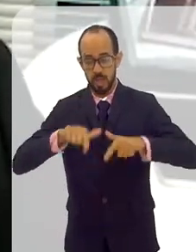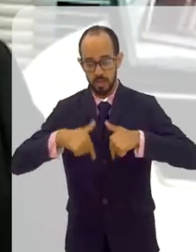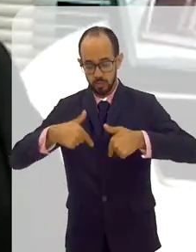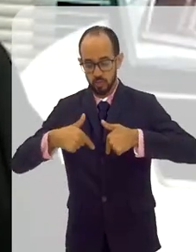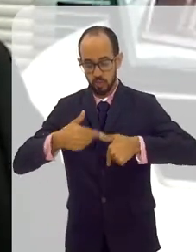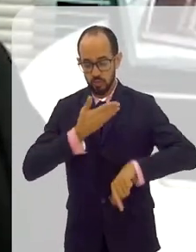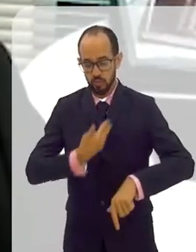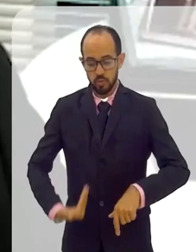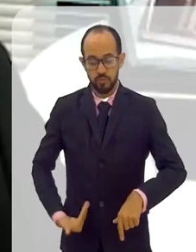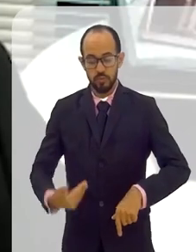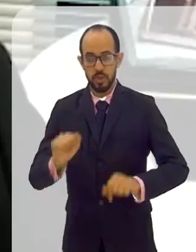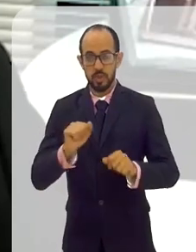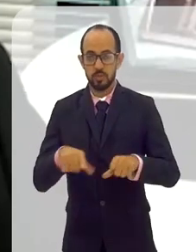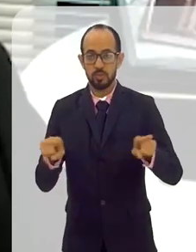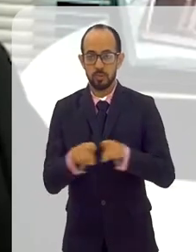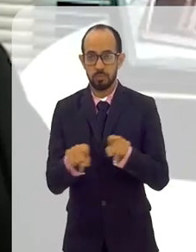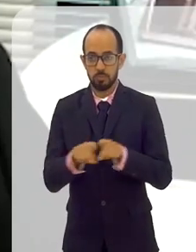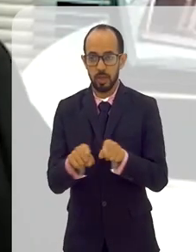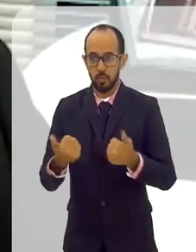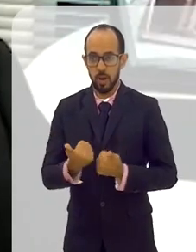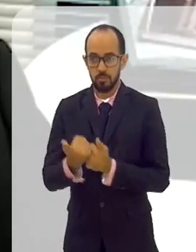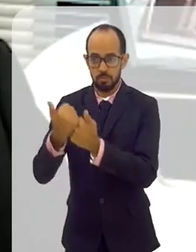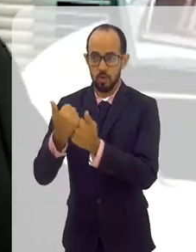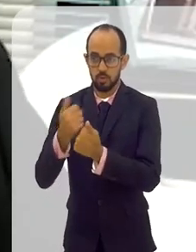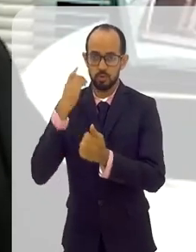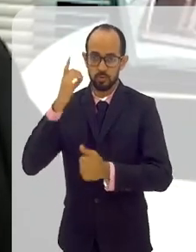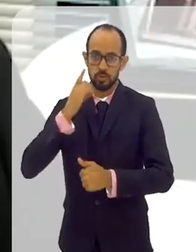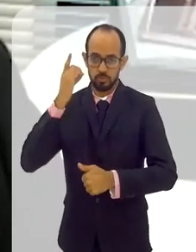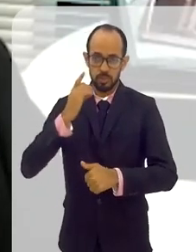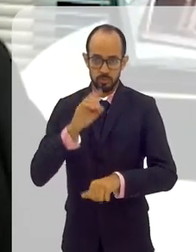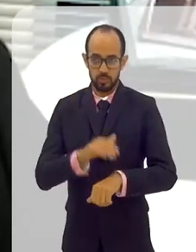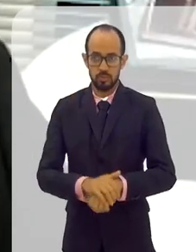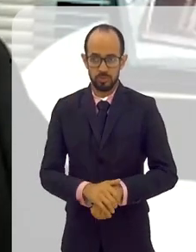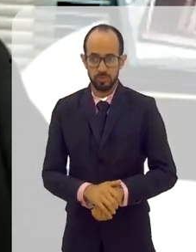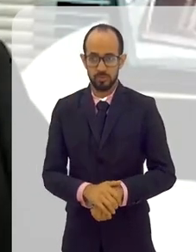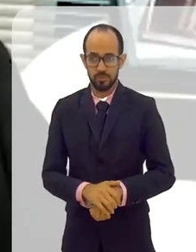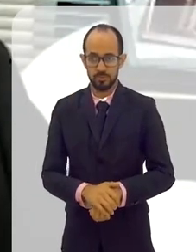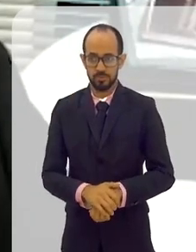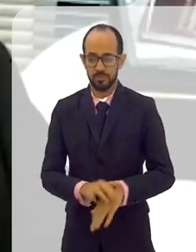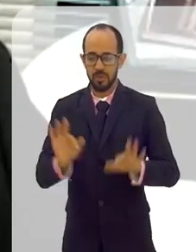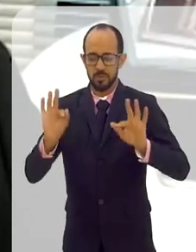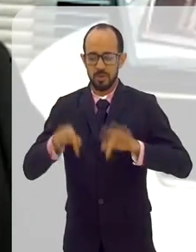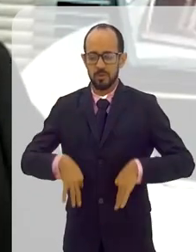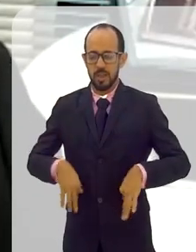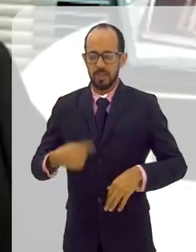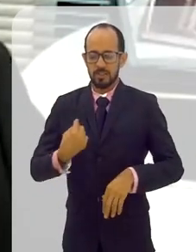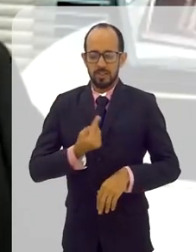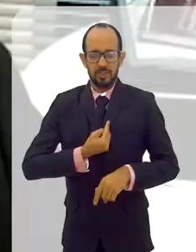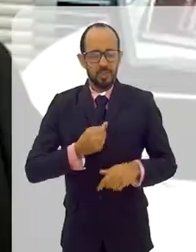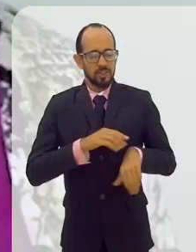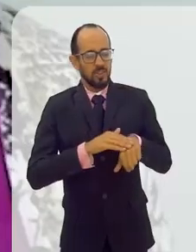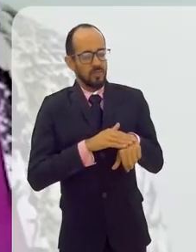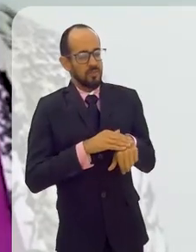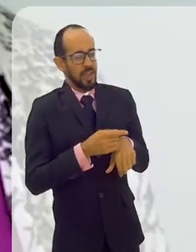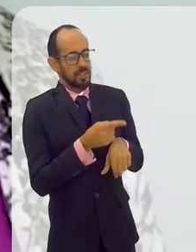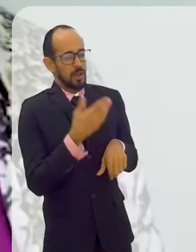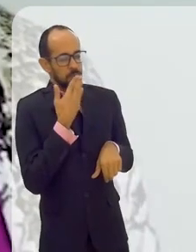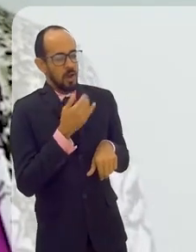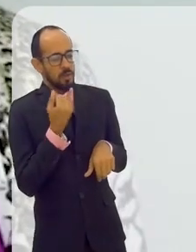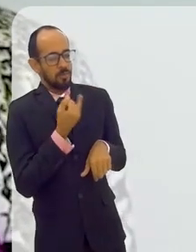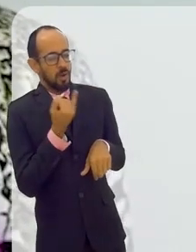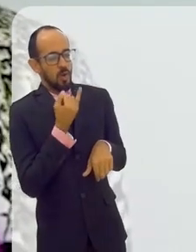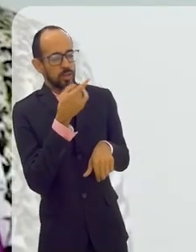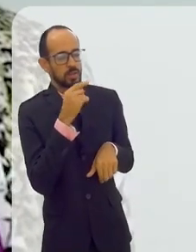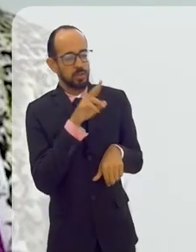e, para isso, para as ações governamentais e o apoio dos parlamentares. E, para finalizar essa nossa conversa, qual a